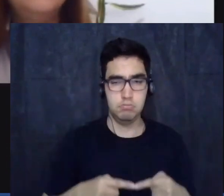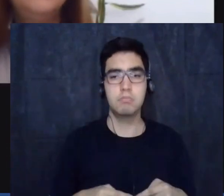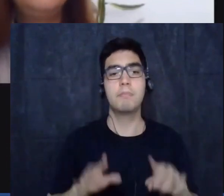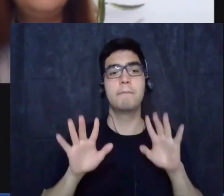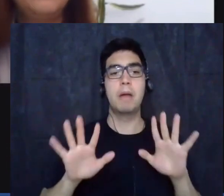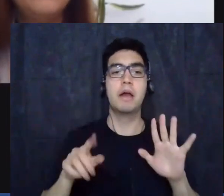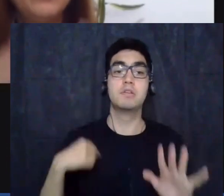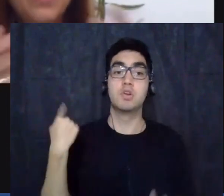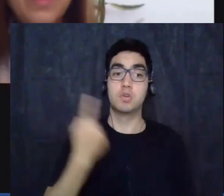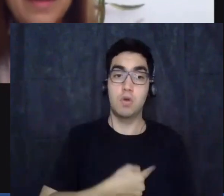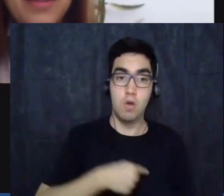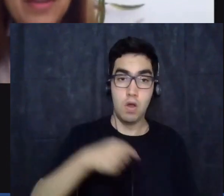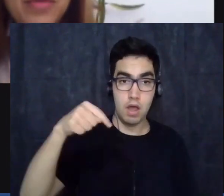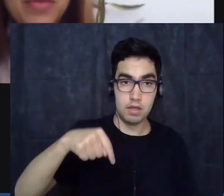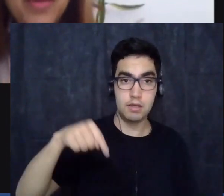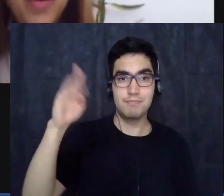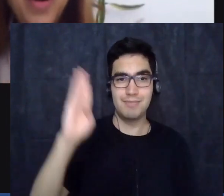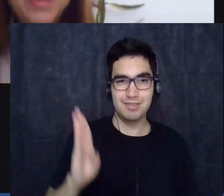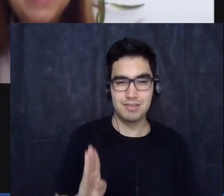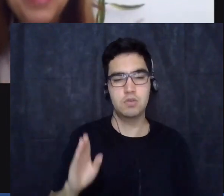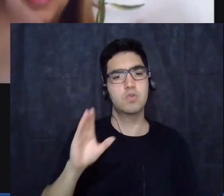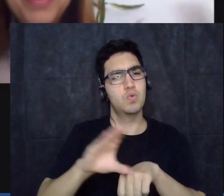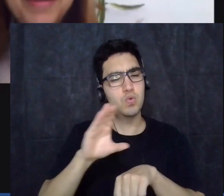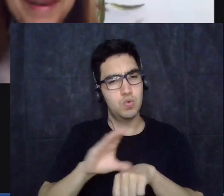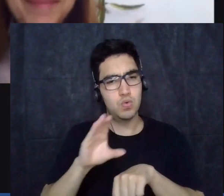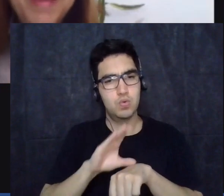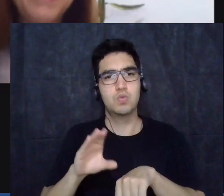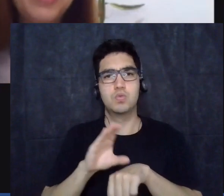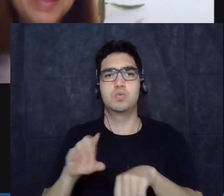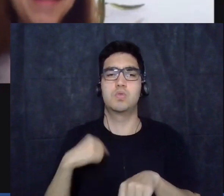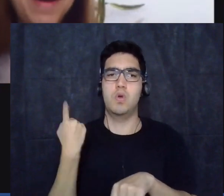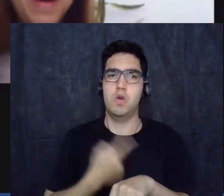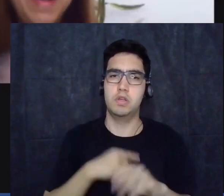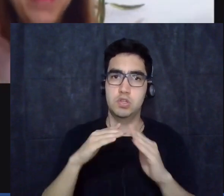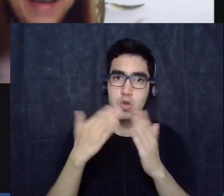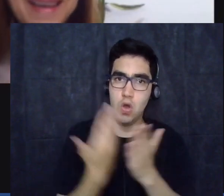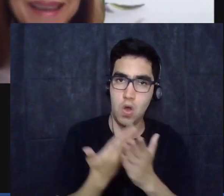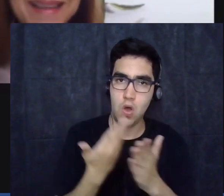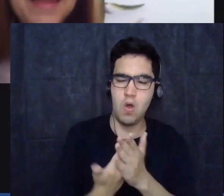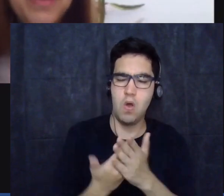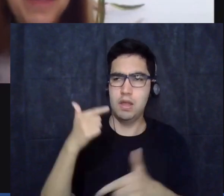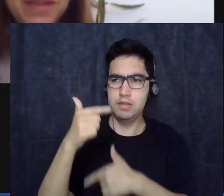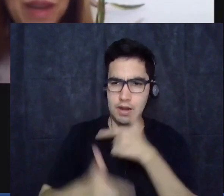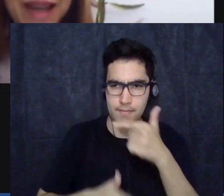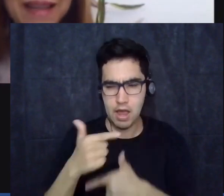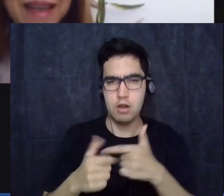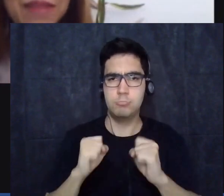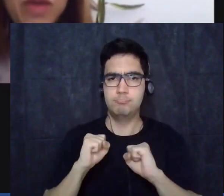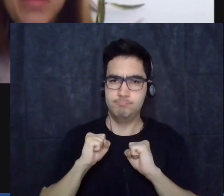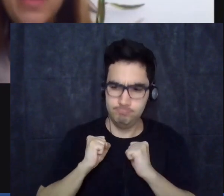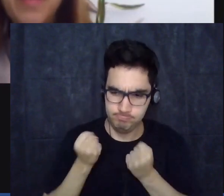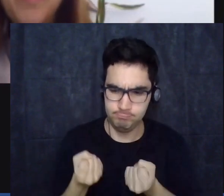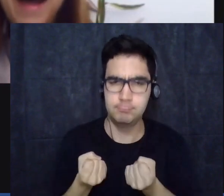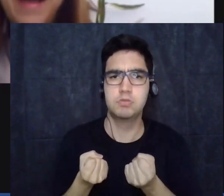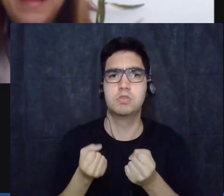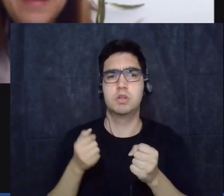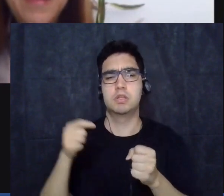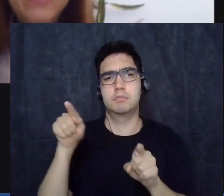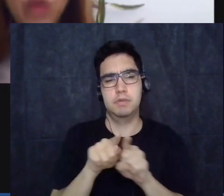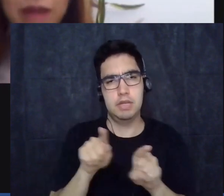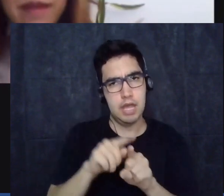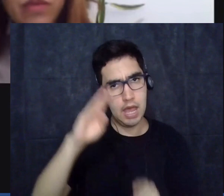fazendo né no nosso chão de escola no nosso ambiente de trabalho aqui nesse universo acadêmico